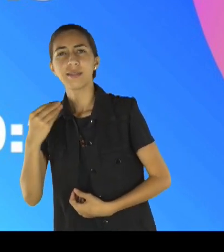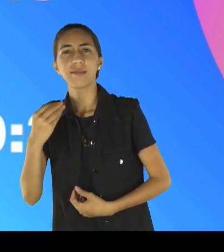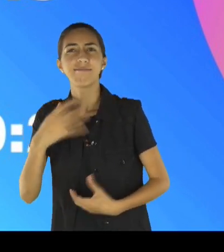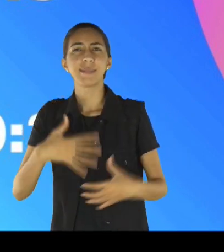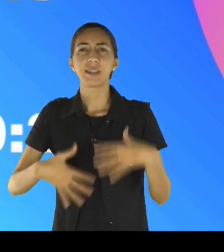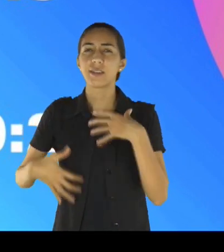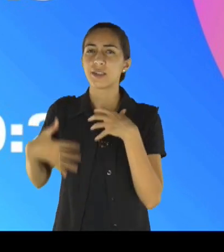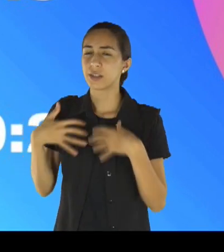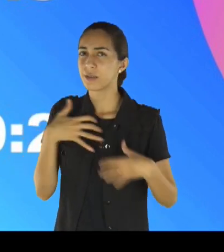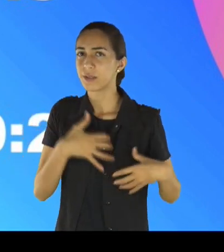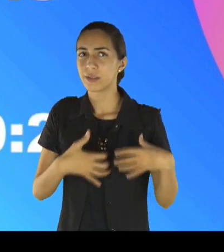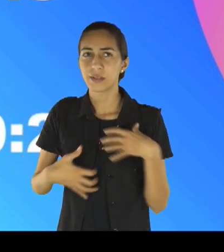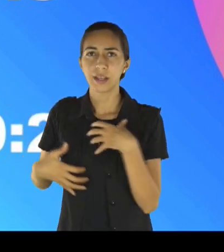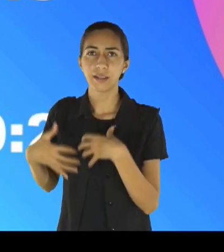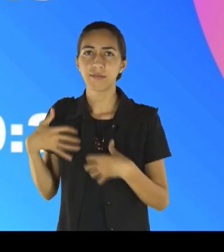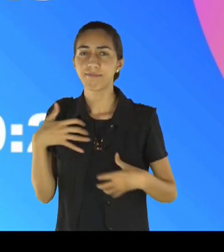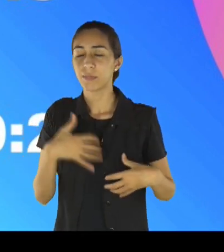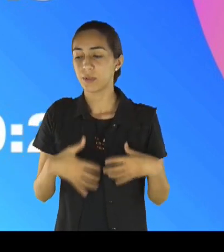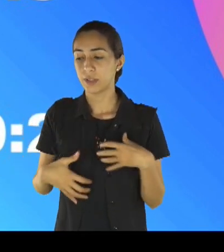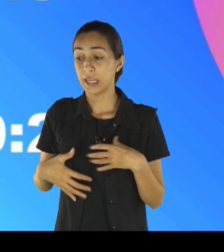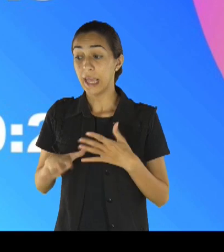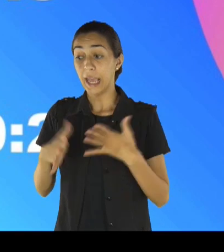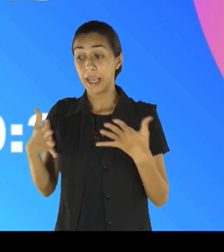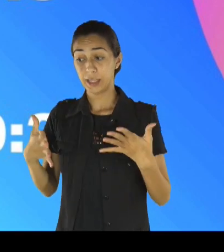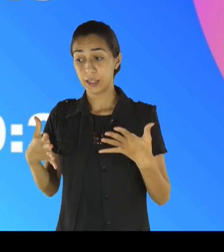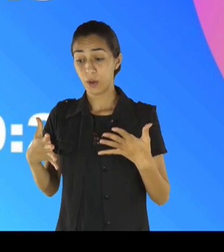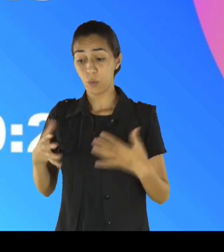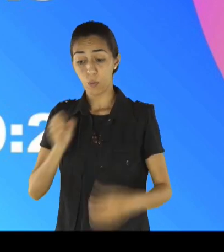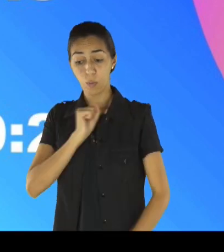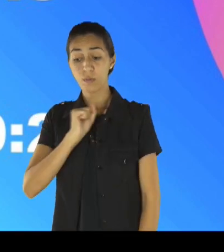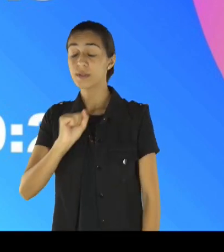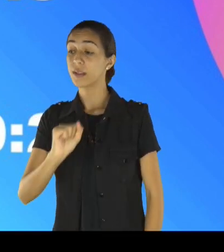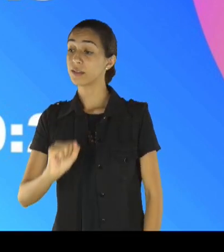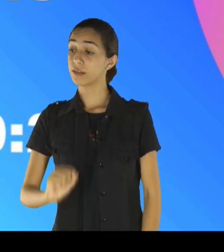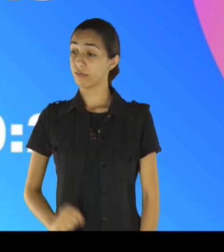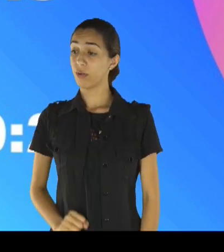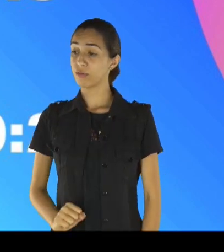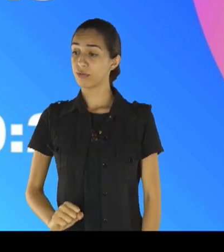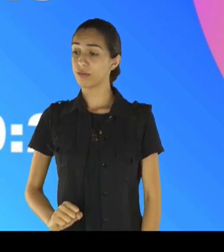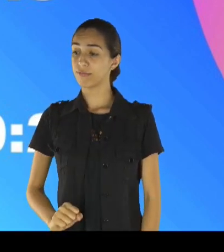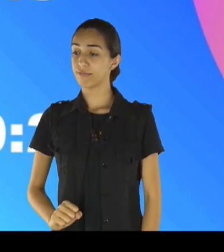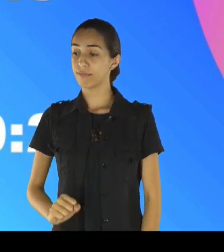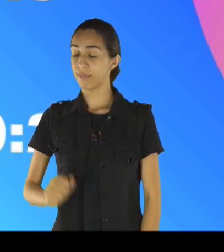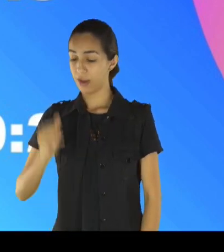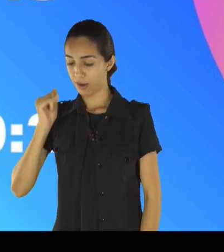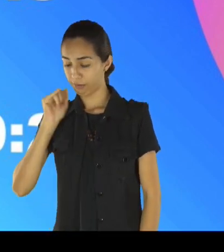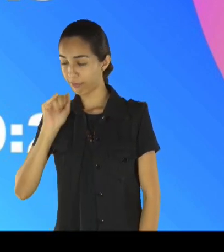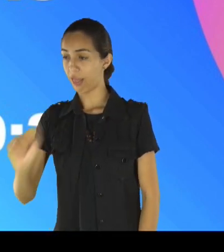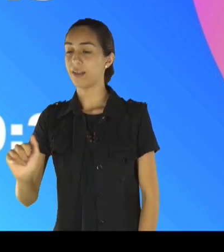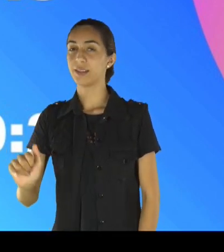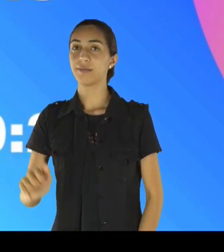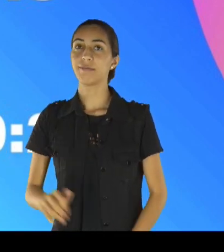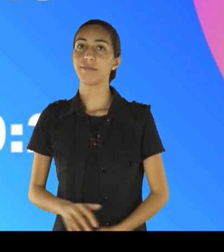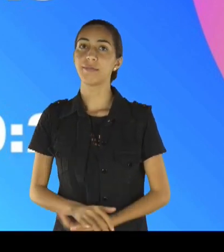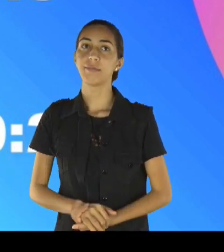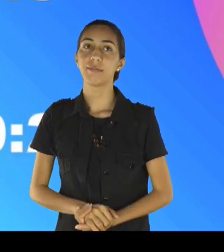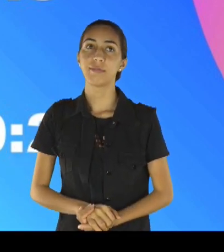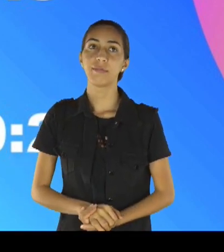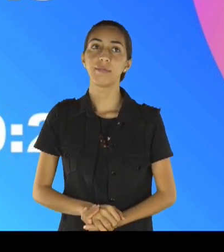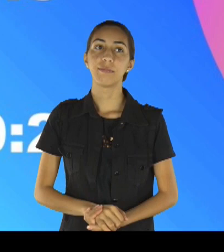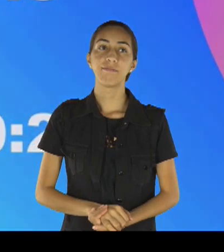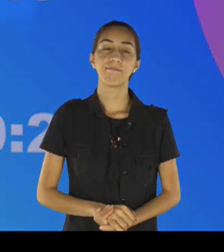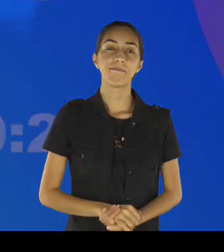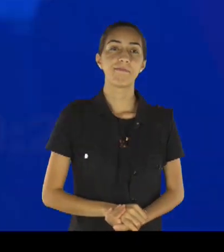o sacerdote virá, nós estamos aqui como sacerdotes, os pastores nas congregações,